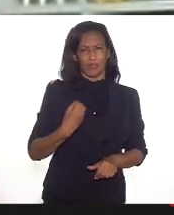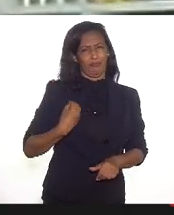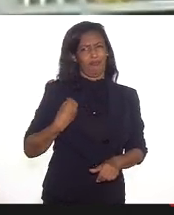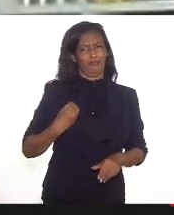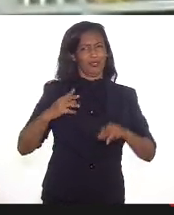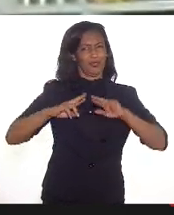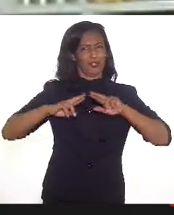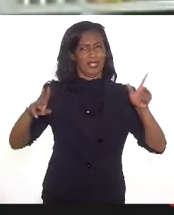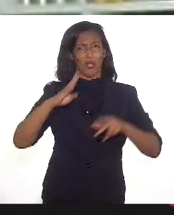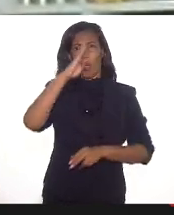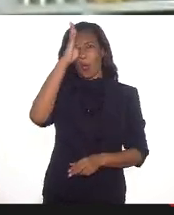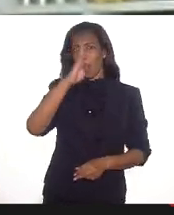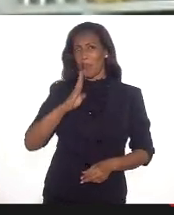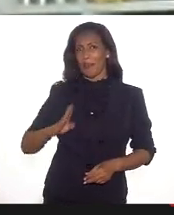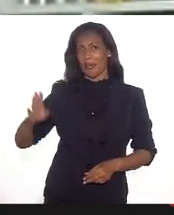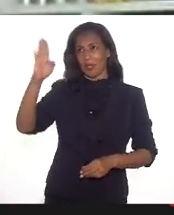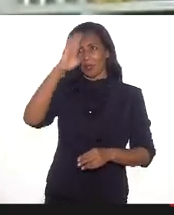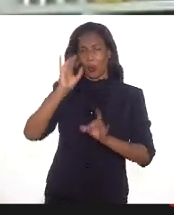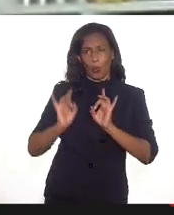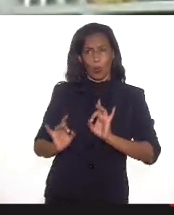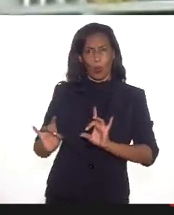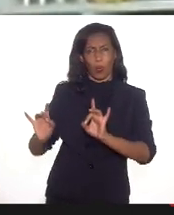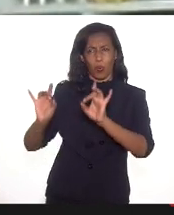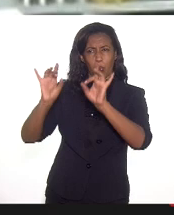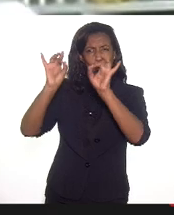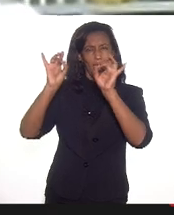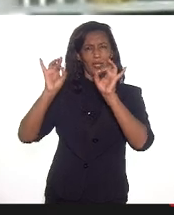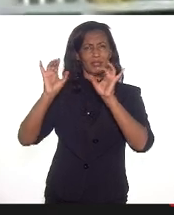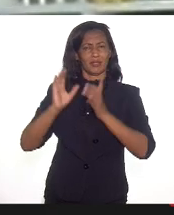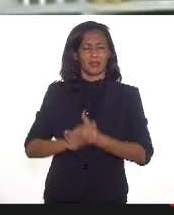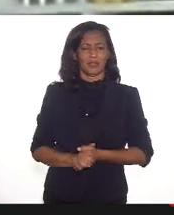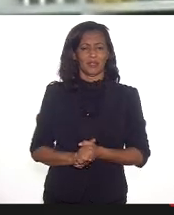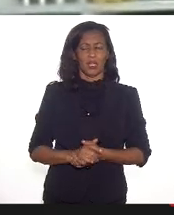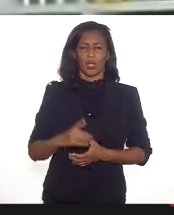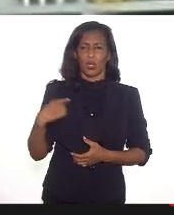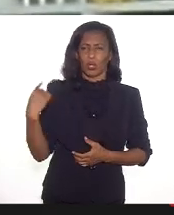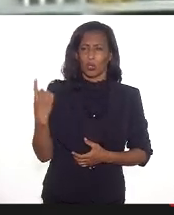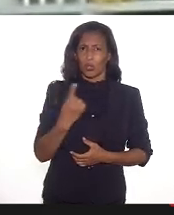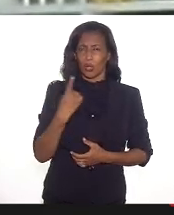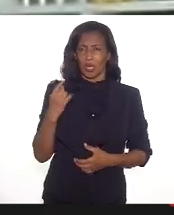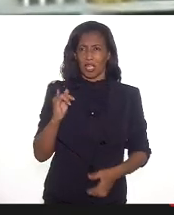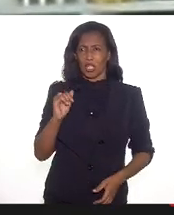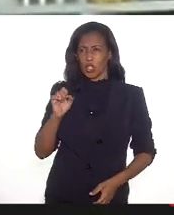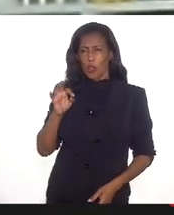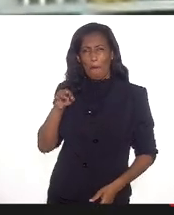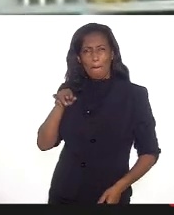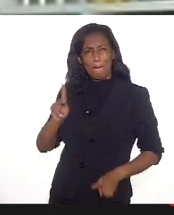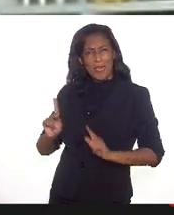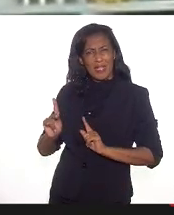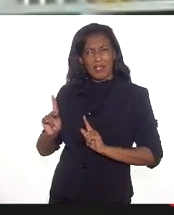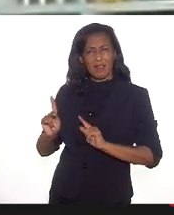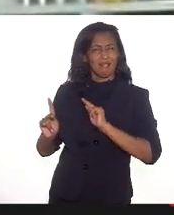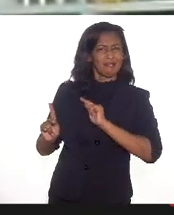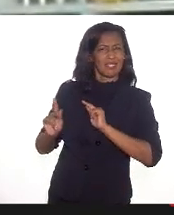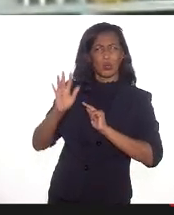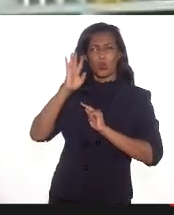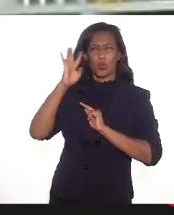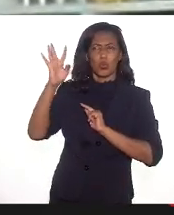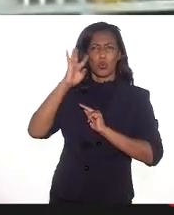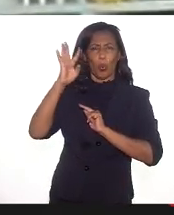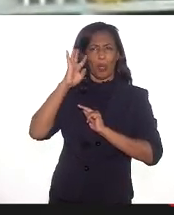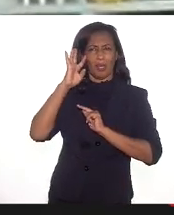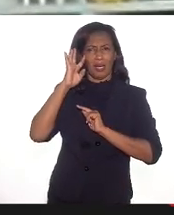que no Brasil, especialmente, estamos vivendo essa distopia e a gente tem que se contrapor à distopia sonhando, construindo